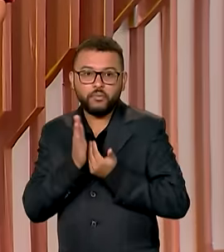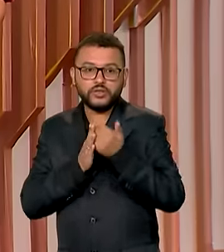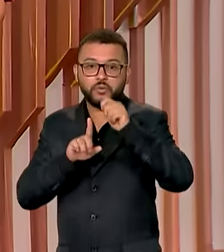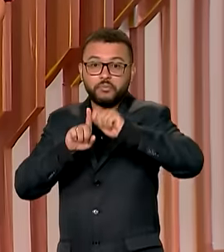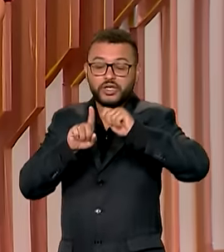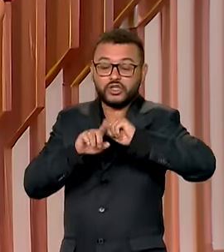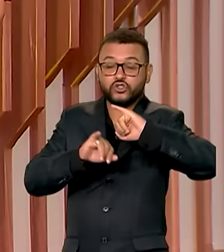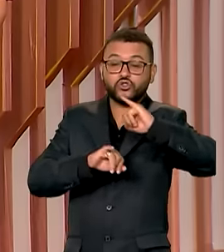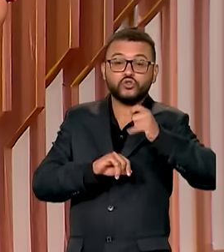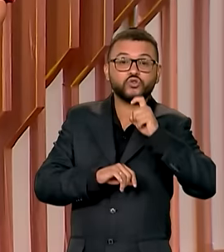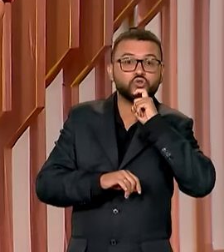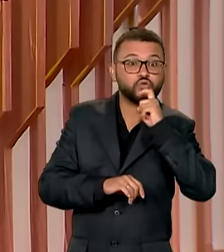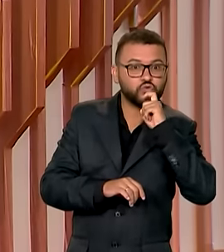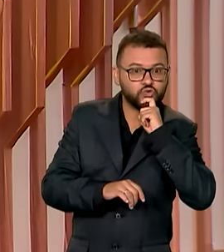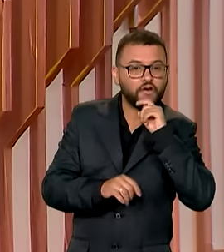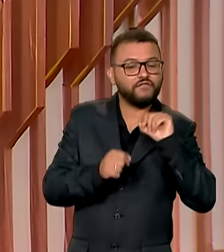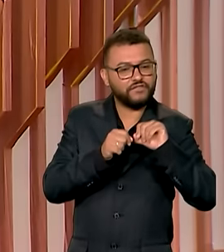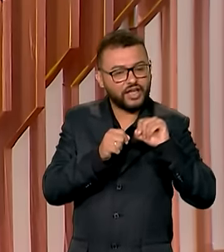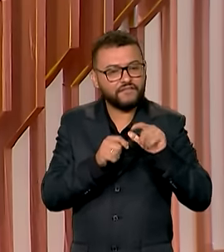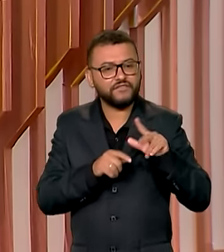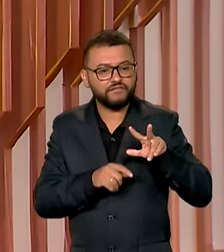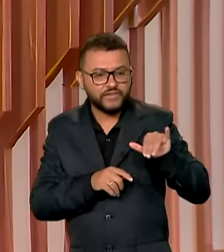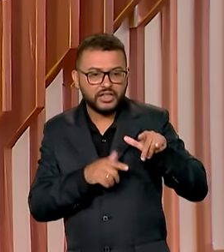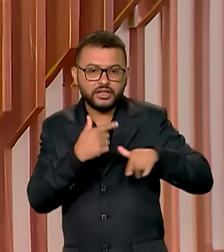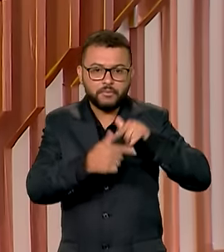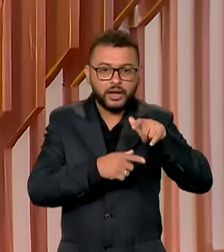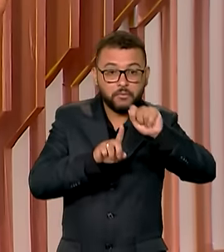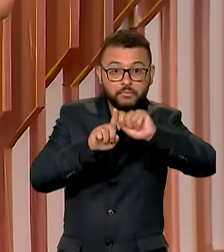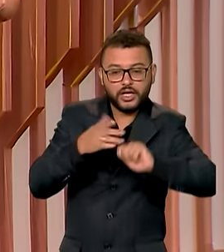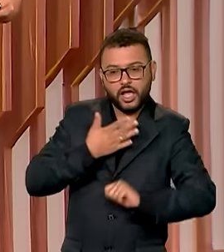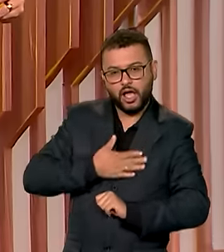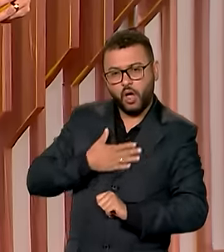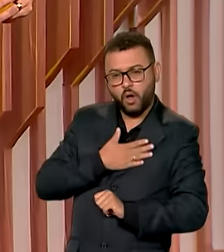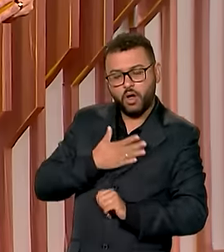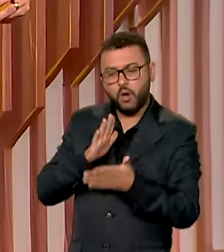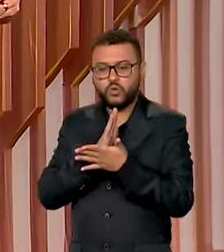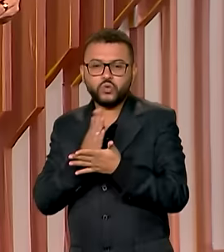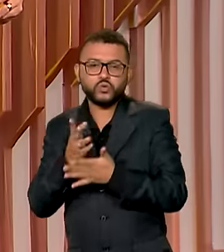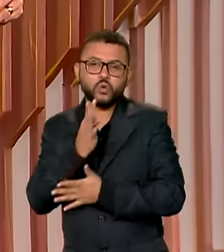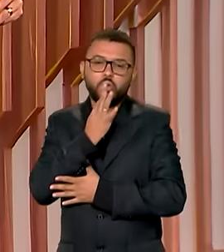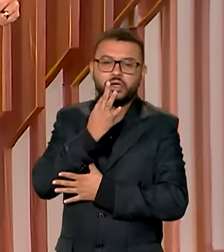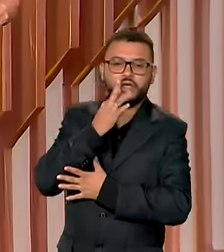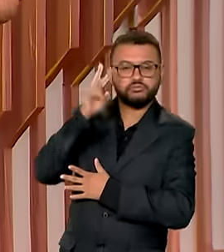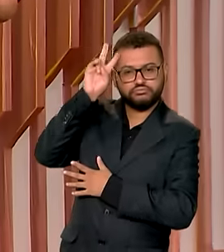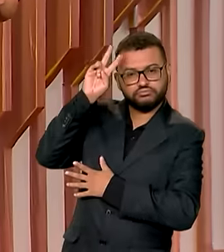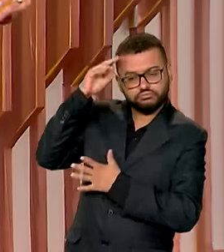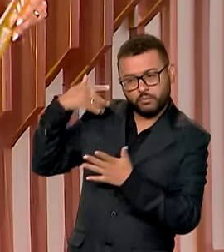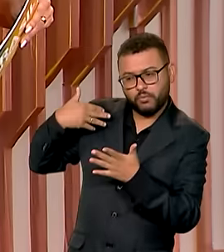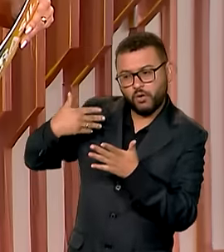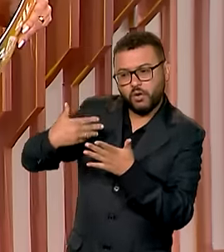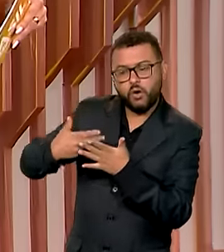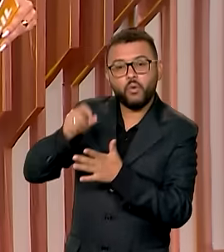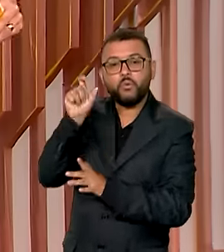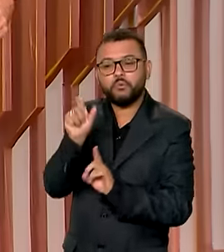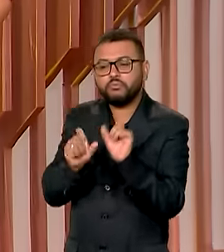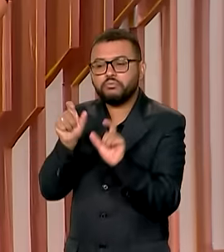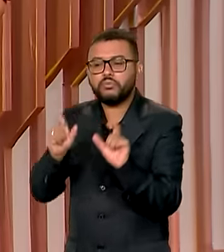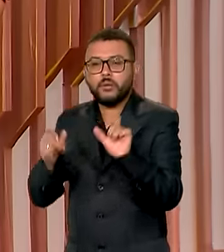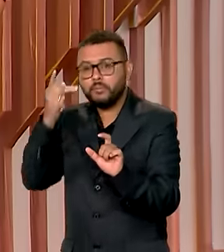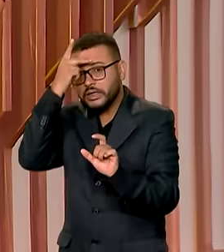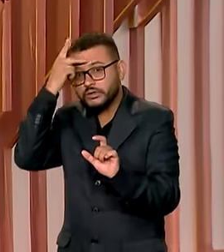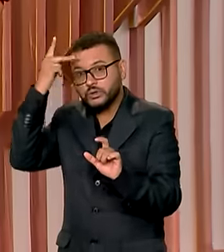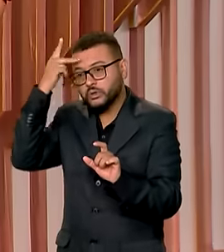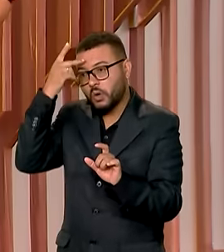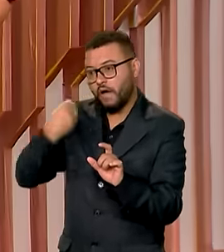em julho agora e vai recomeçar os trabalhos em agosto. Vamos conhecer uma história de algumas pessoas que convivem